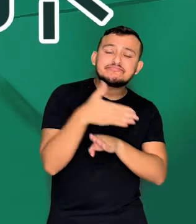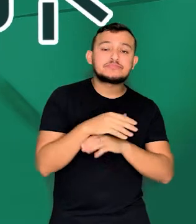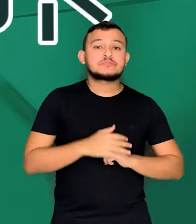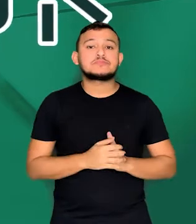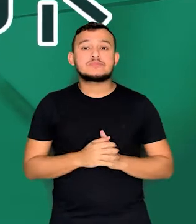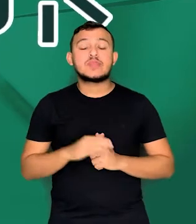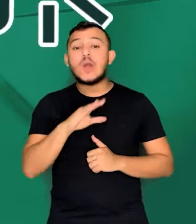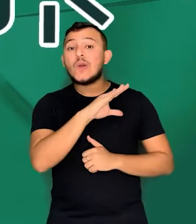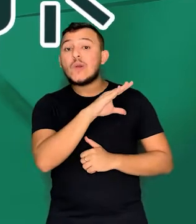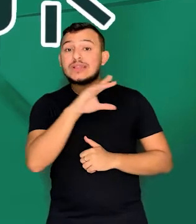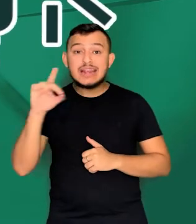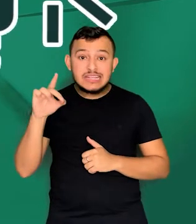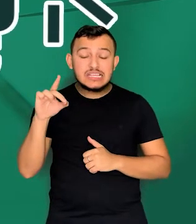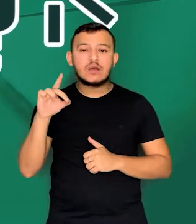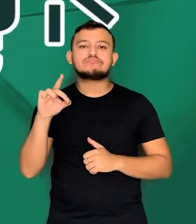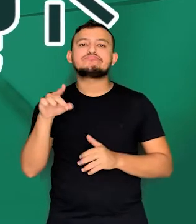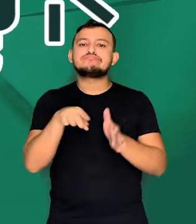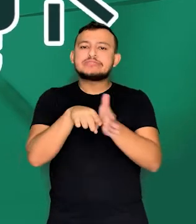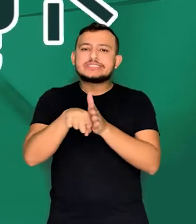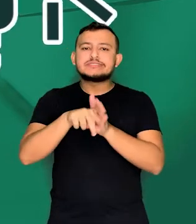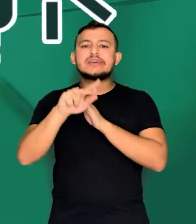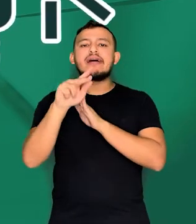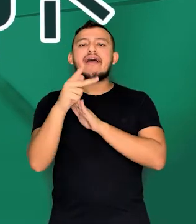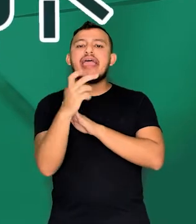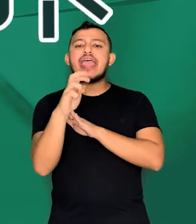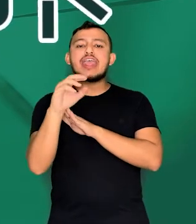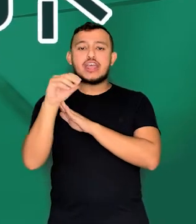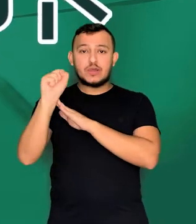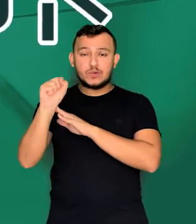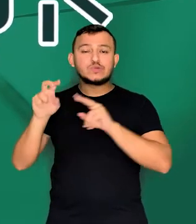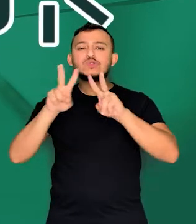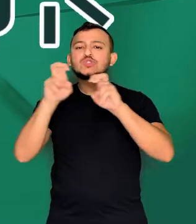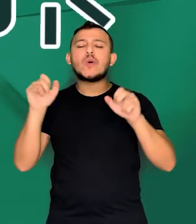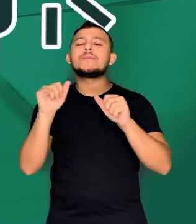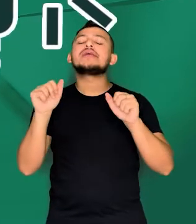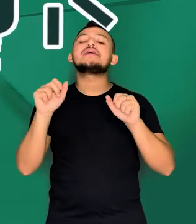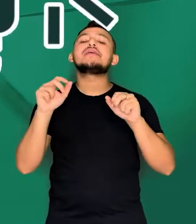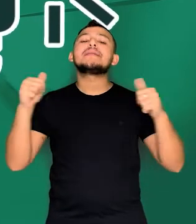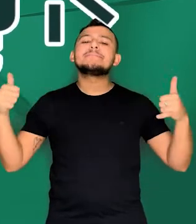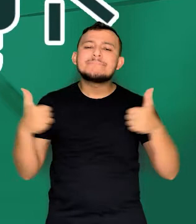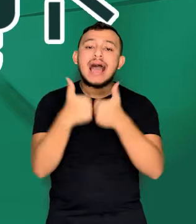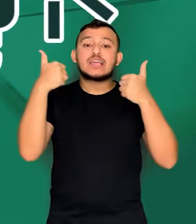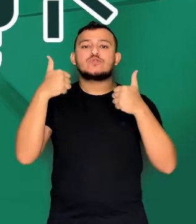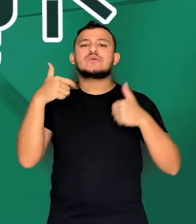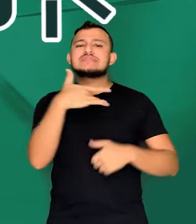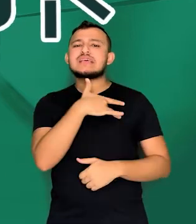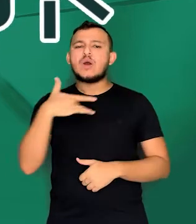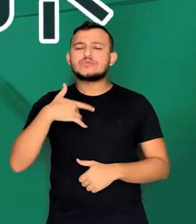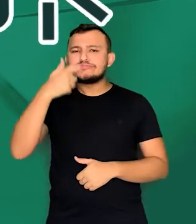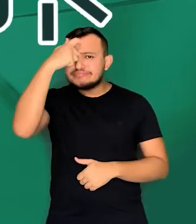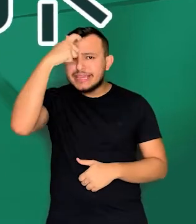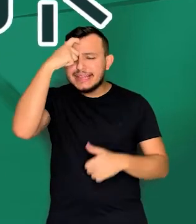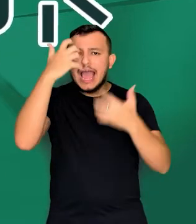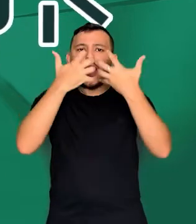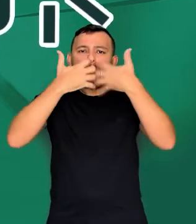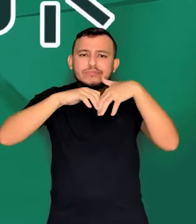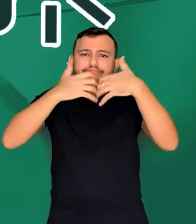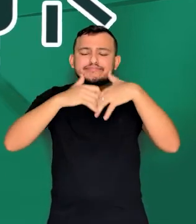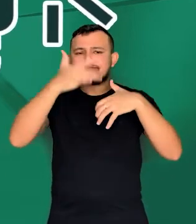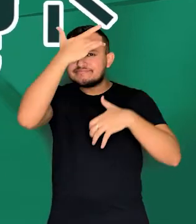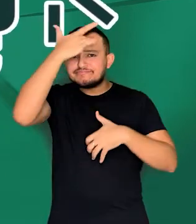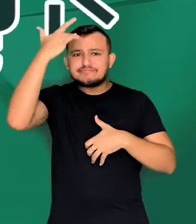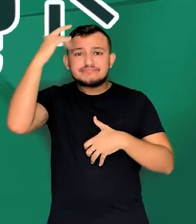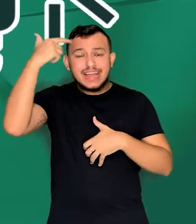coordenação da pesquisa Heroes no Ceará sobre o impacto da pandemia na saúde mental dos trabalhadores, nos serviços de saúde.